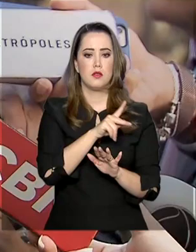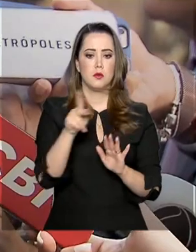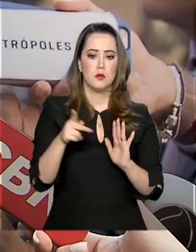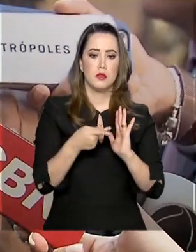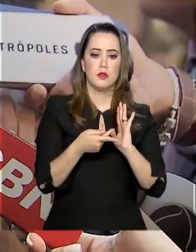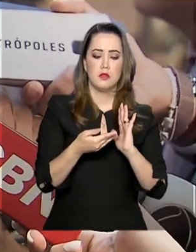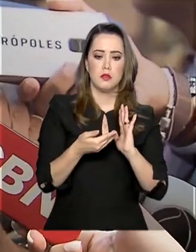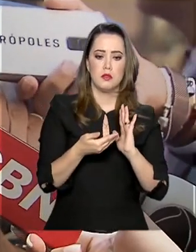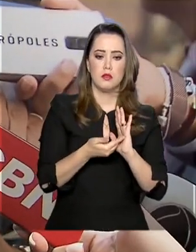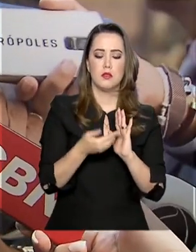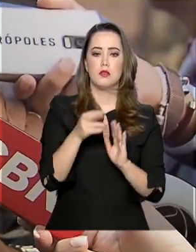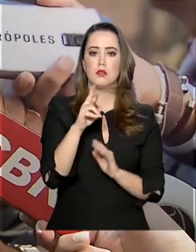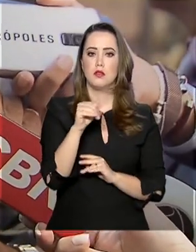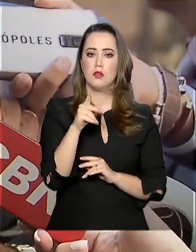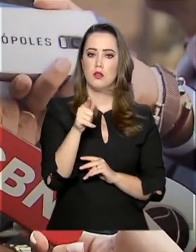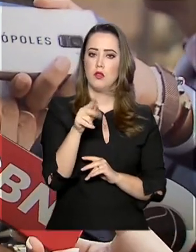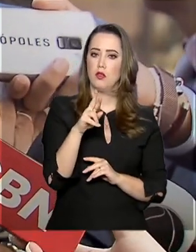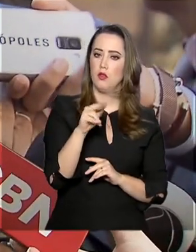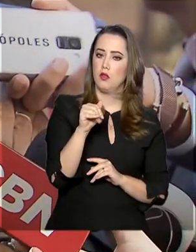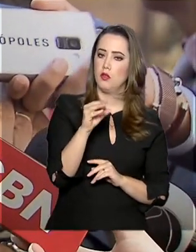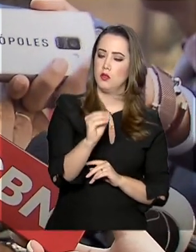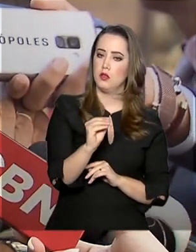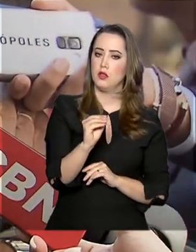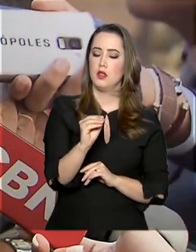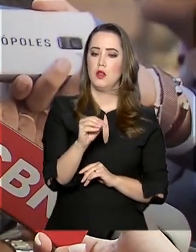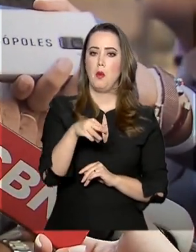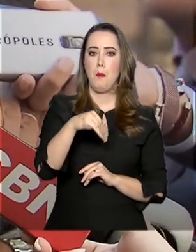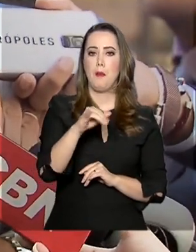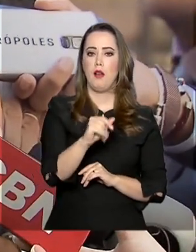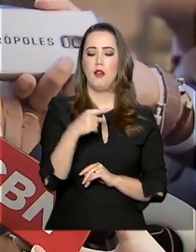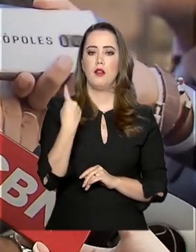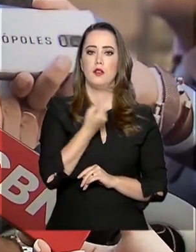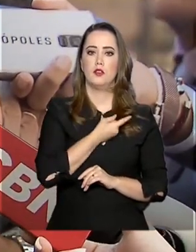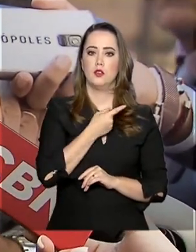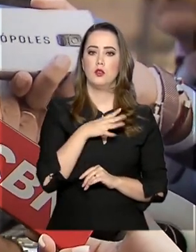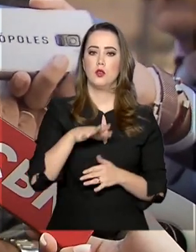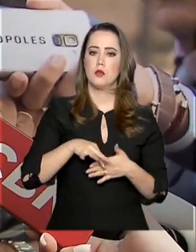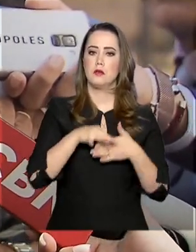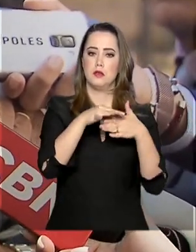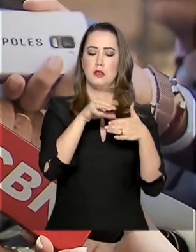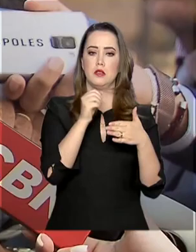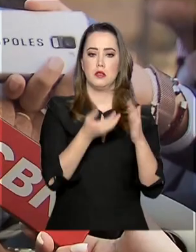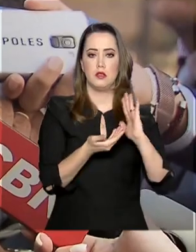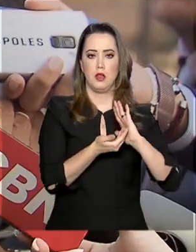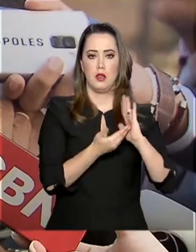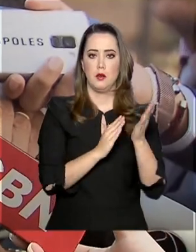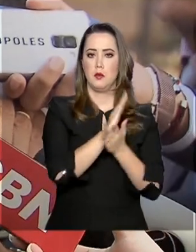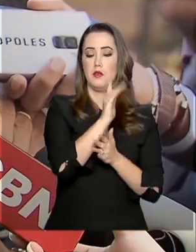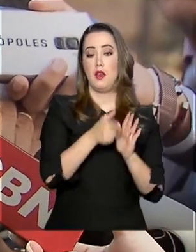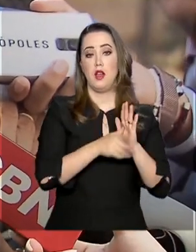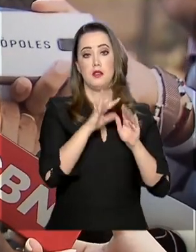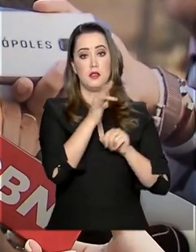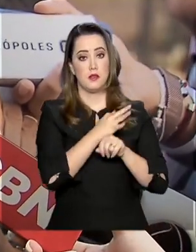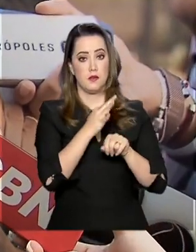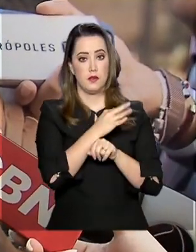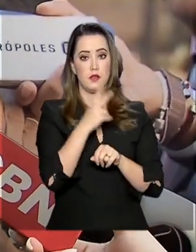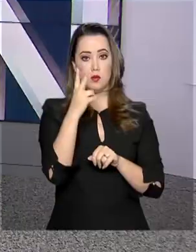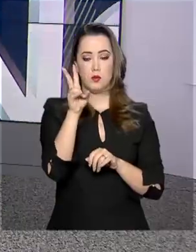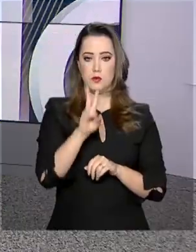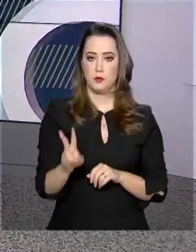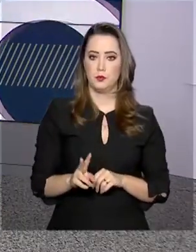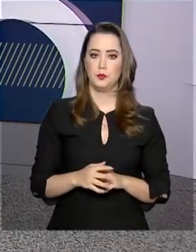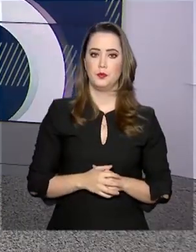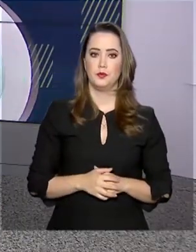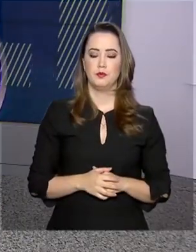general dentro da Câmara agora para aprovar com toda certeza, antes do recesso, os dois turnos dessa nova Previdência.